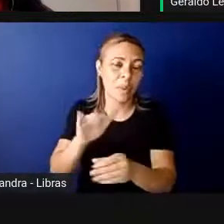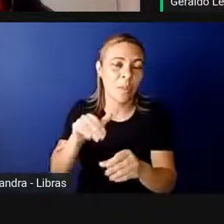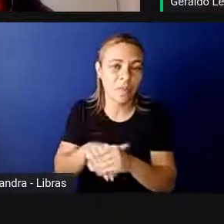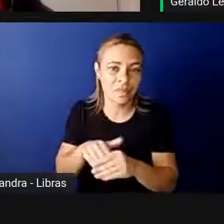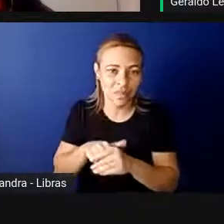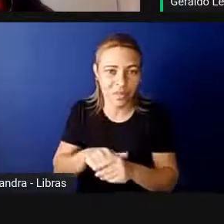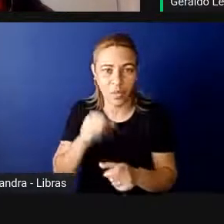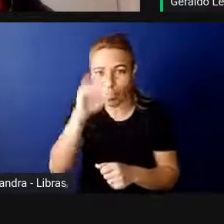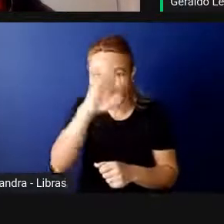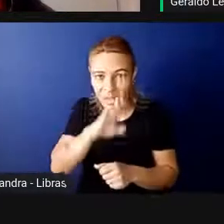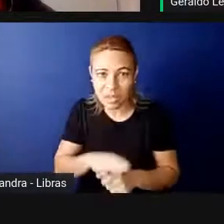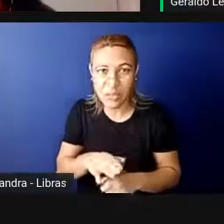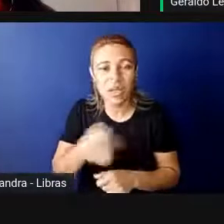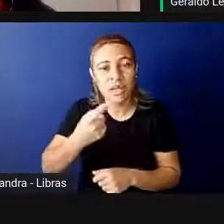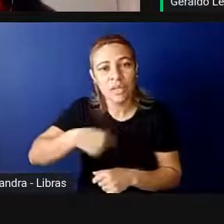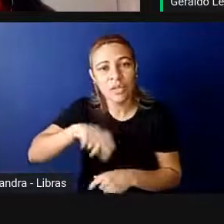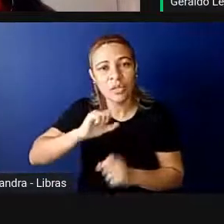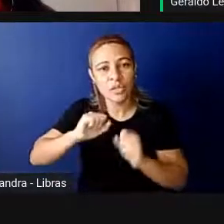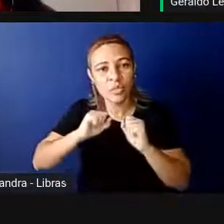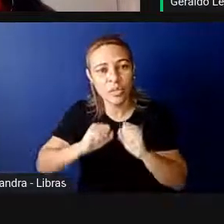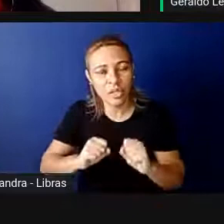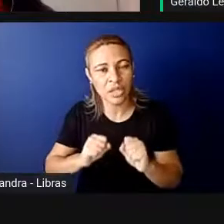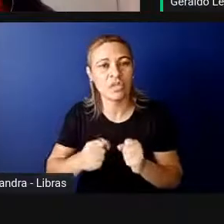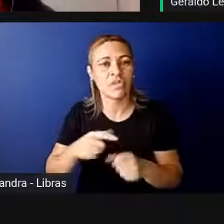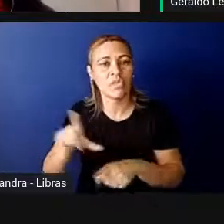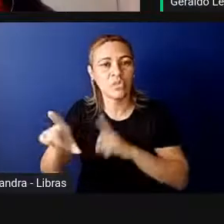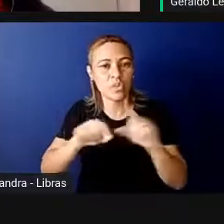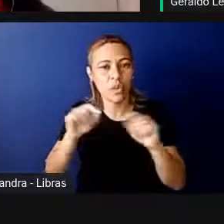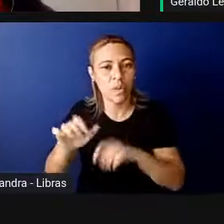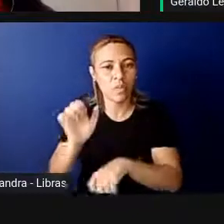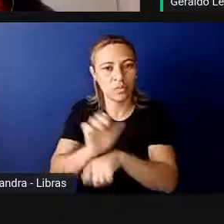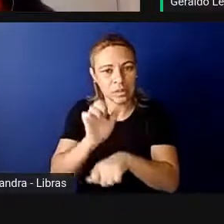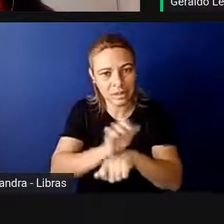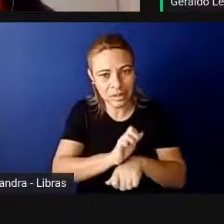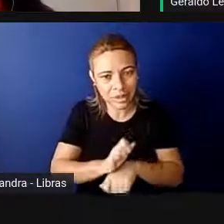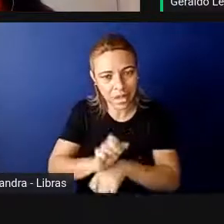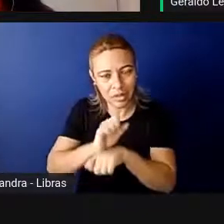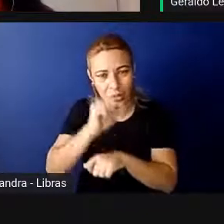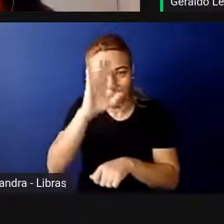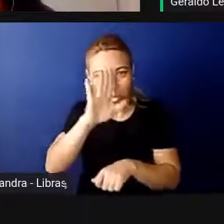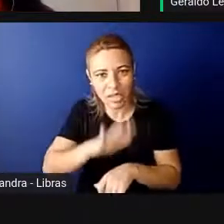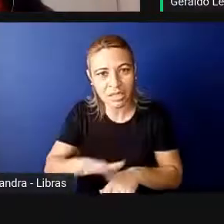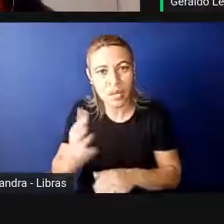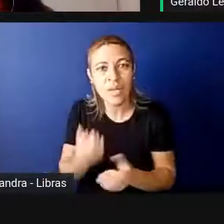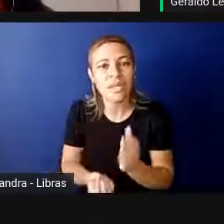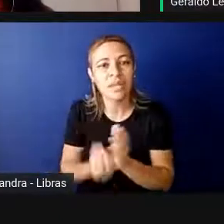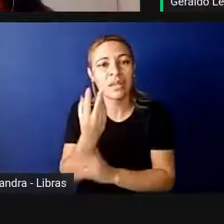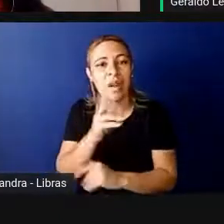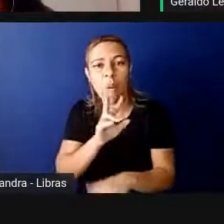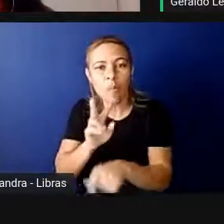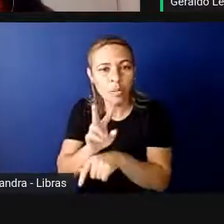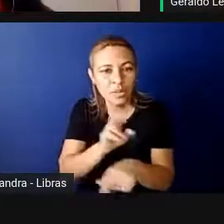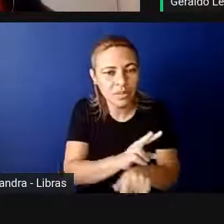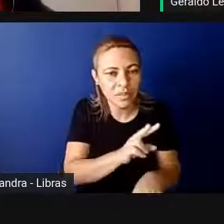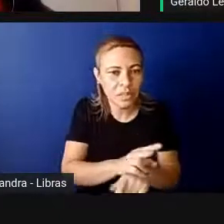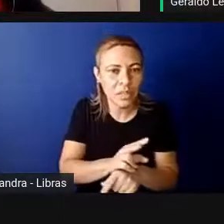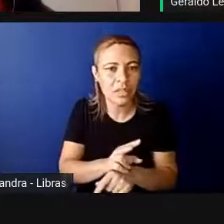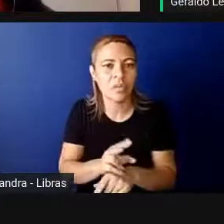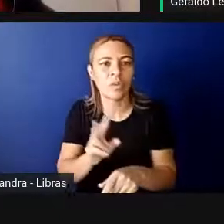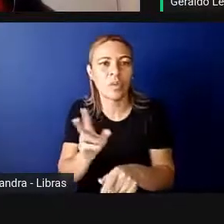a gente pudesse escolher alguns estados brasileiros para criar um observatório de monitoramento